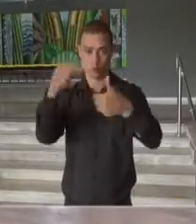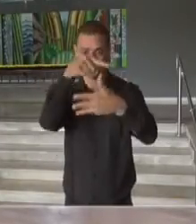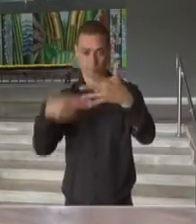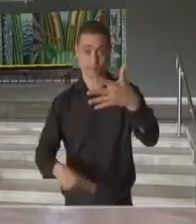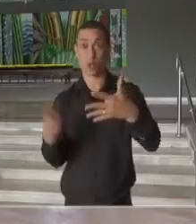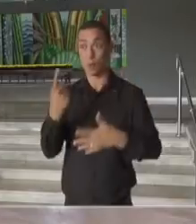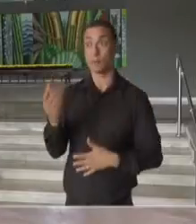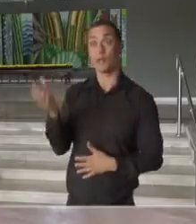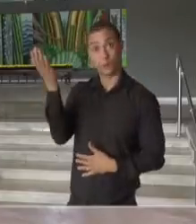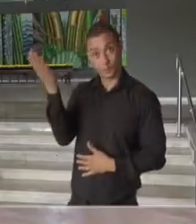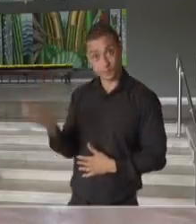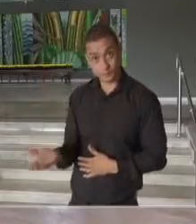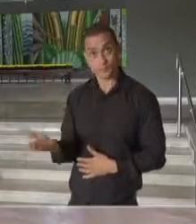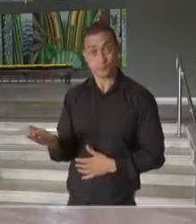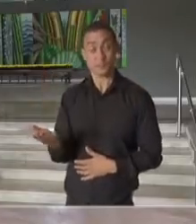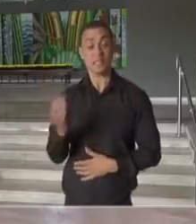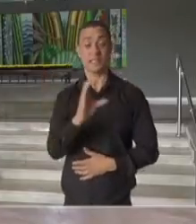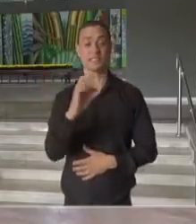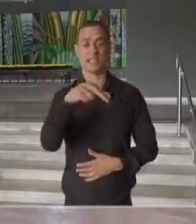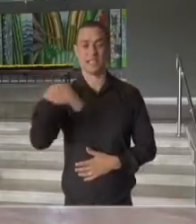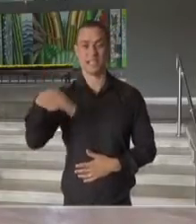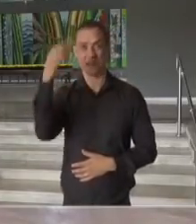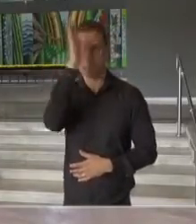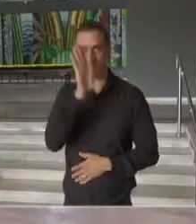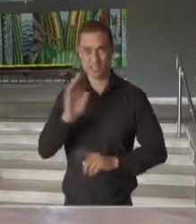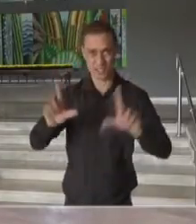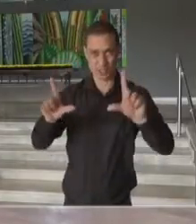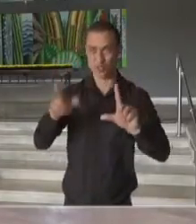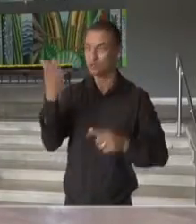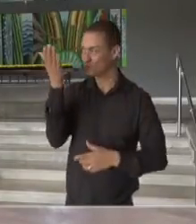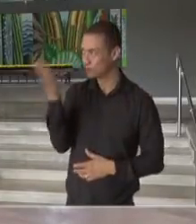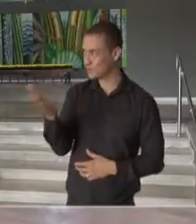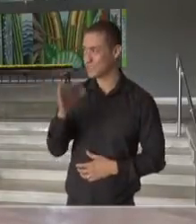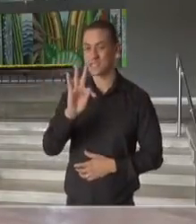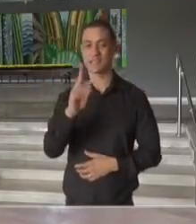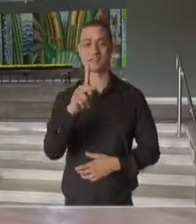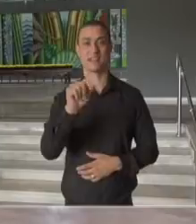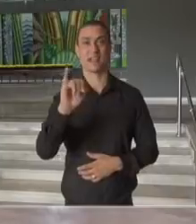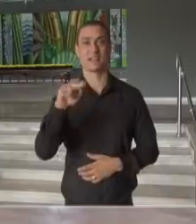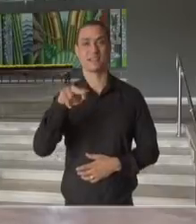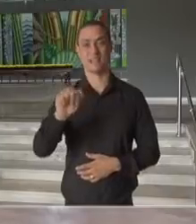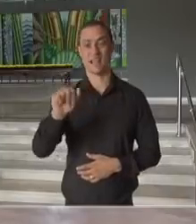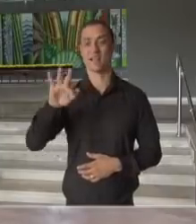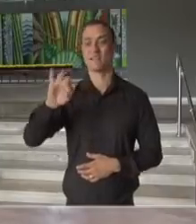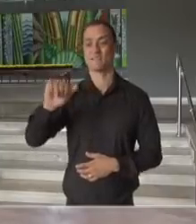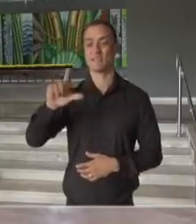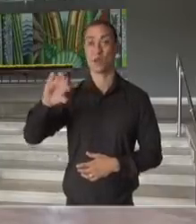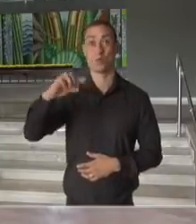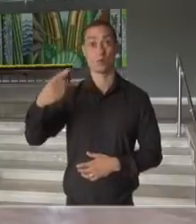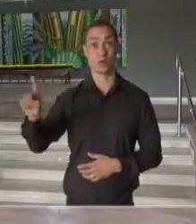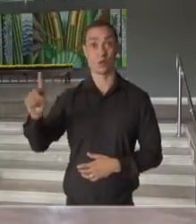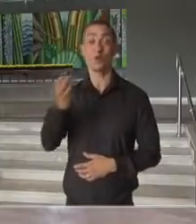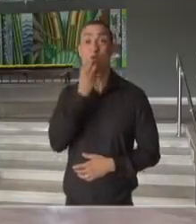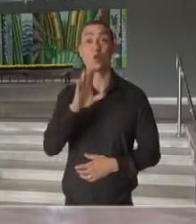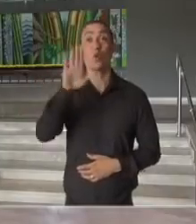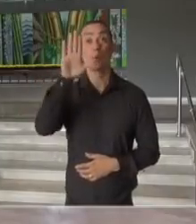Então, vamos começar com a CNN Brasil. Com você, Tainá Falcão. Boa tarde.